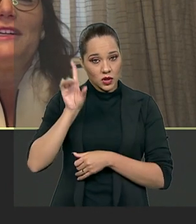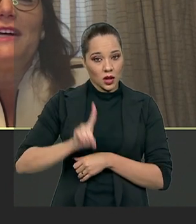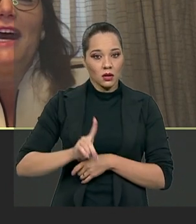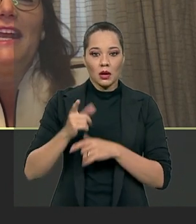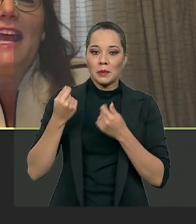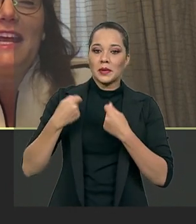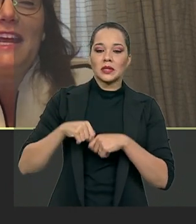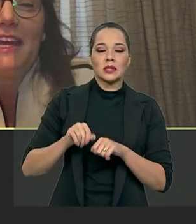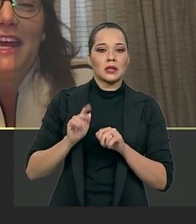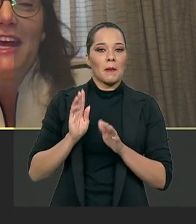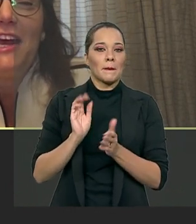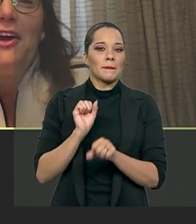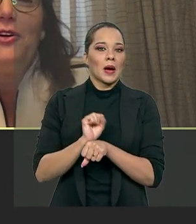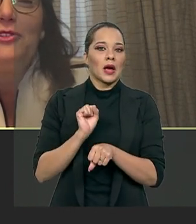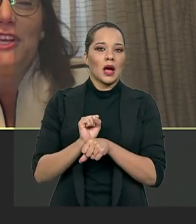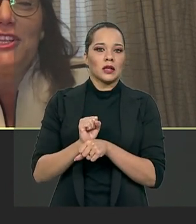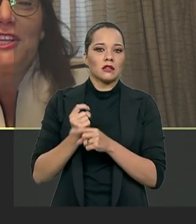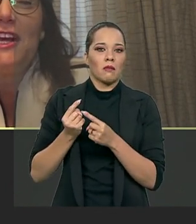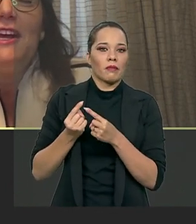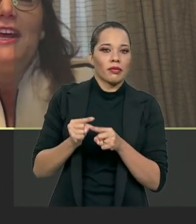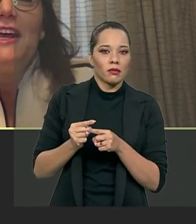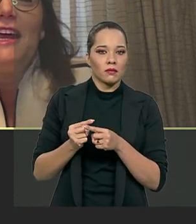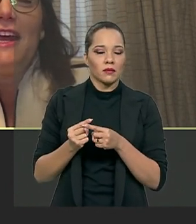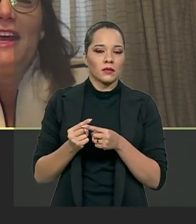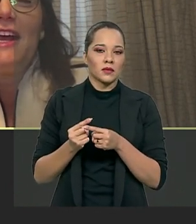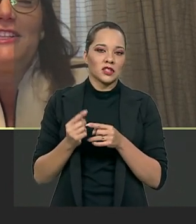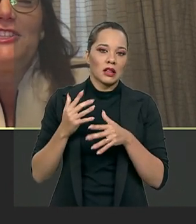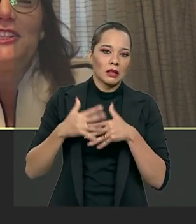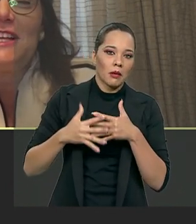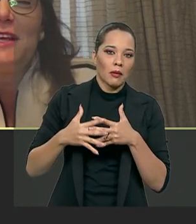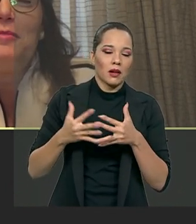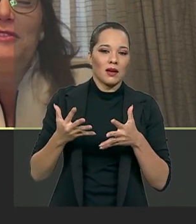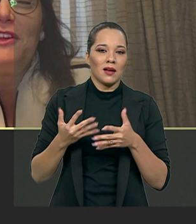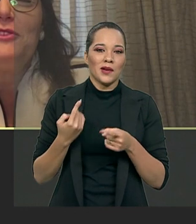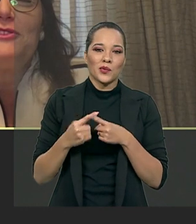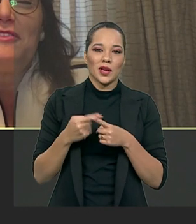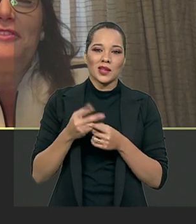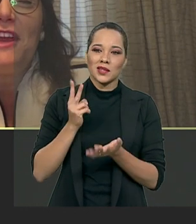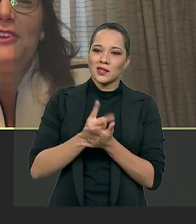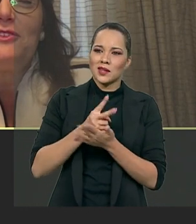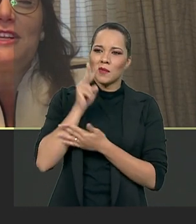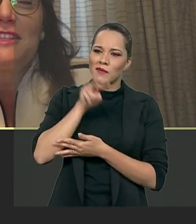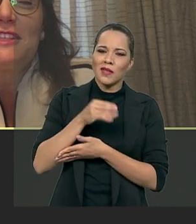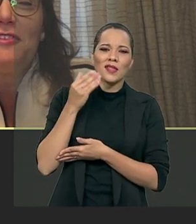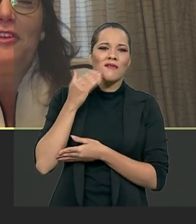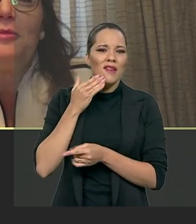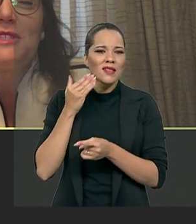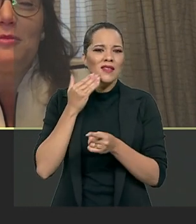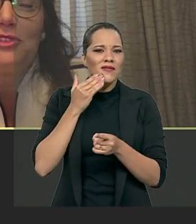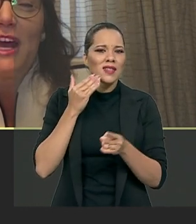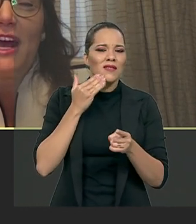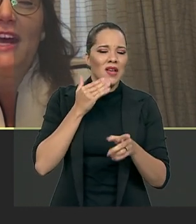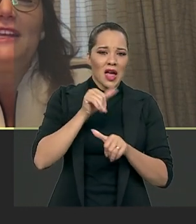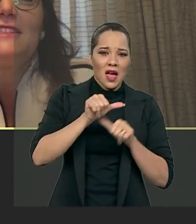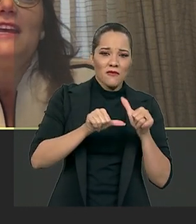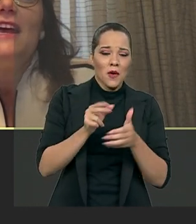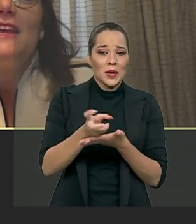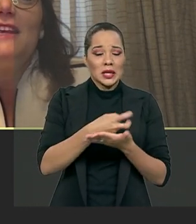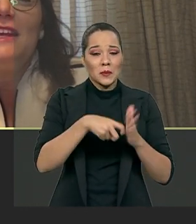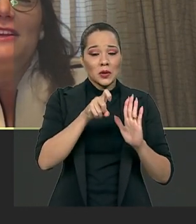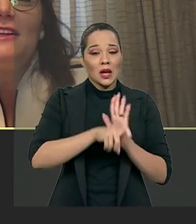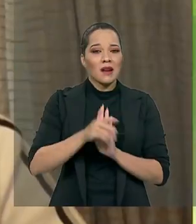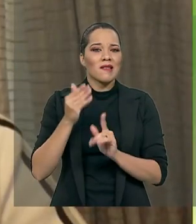areia, ou seja, a gente está sempre vendo os defeitos das reformas tributárias